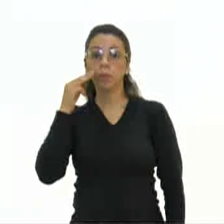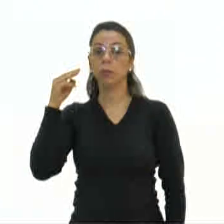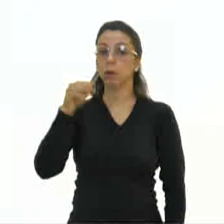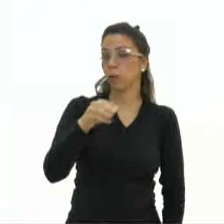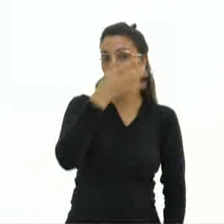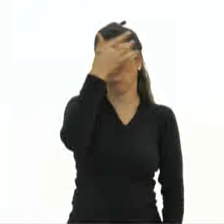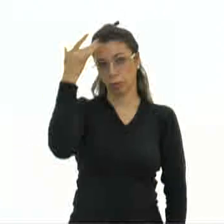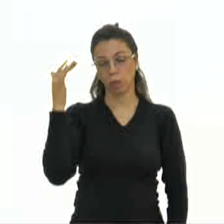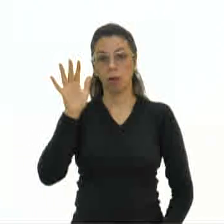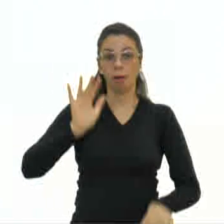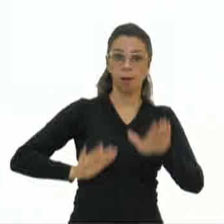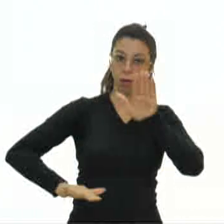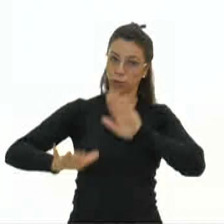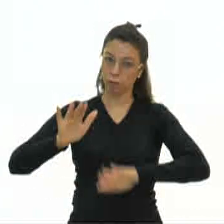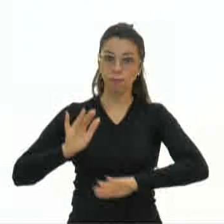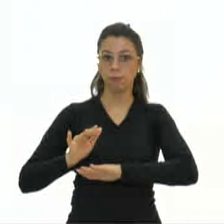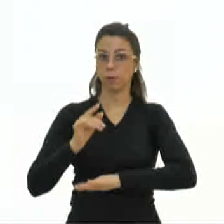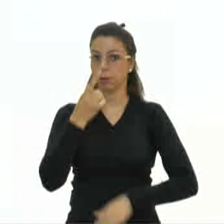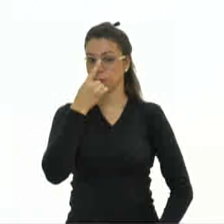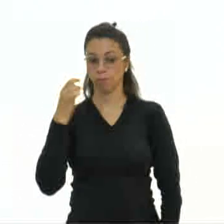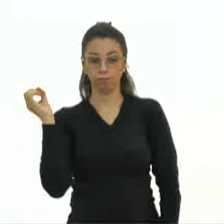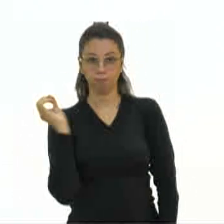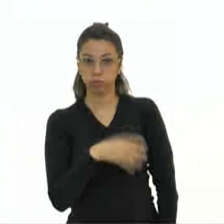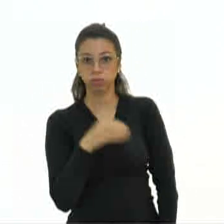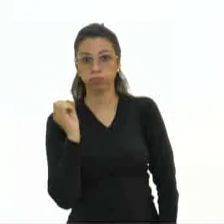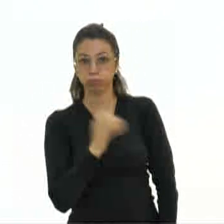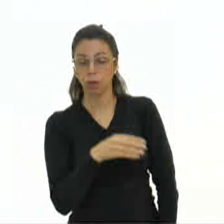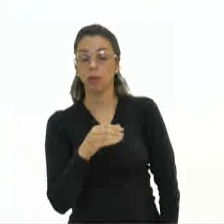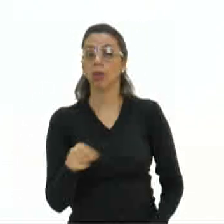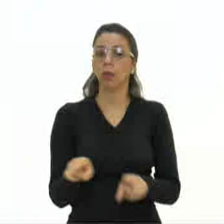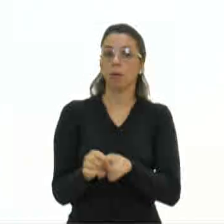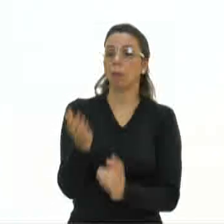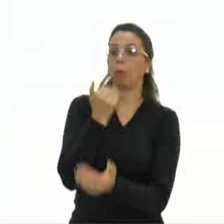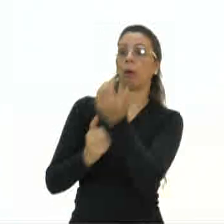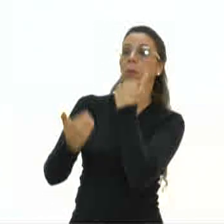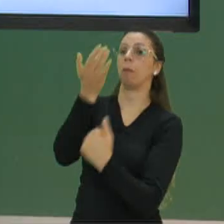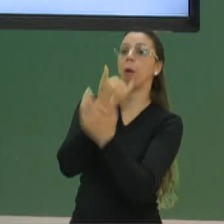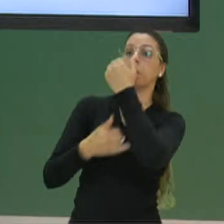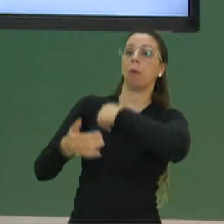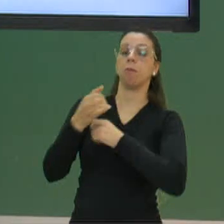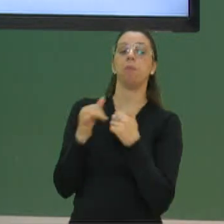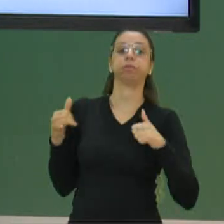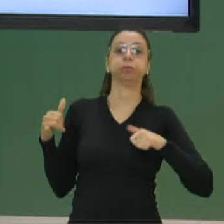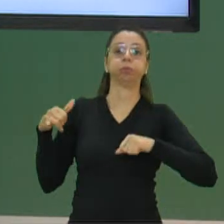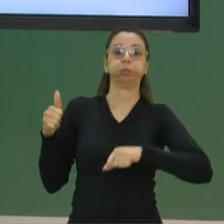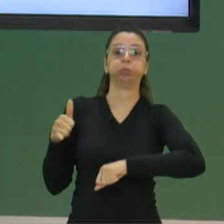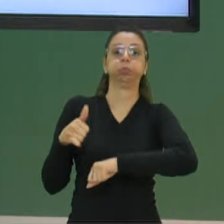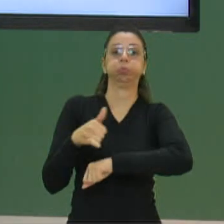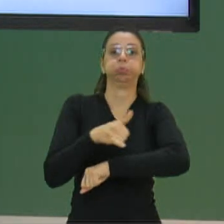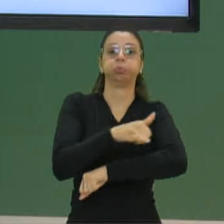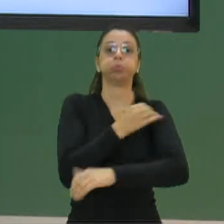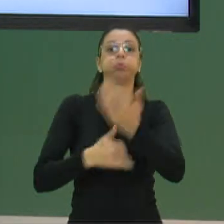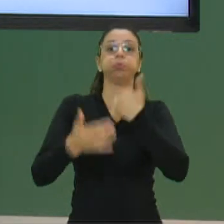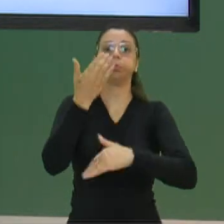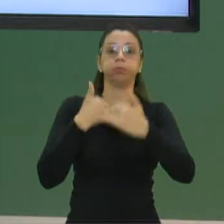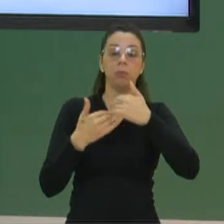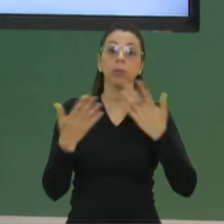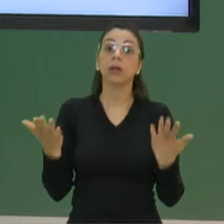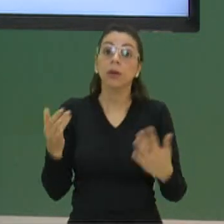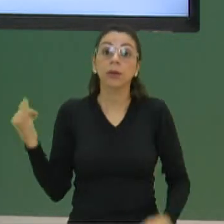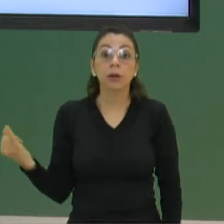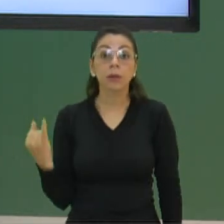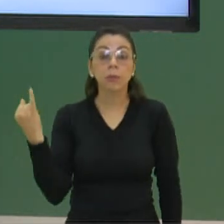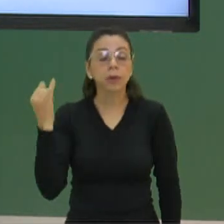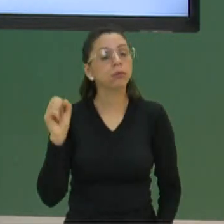Então, às vezes, além de desperdiçar, muitas pessoas acabam ingerindo alimentos de forma que não precisava, de forma compulsiva. Então, é